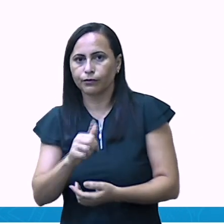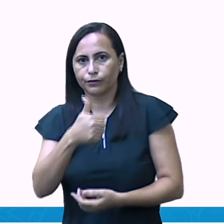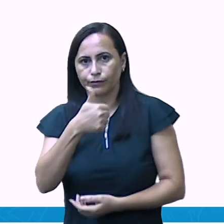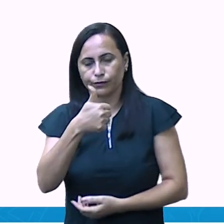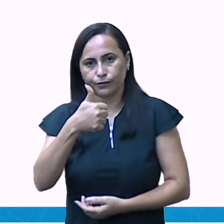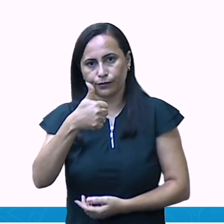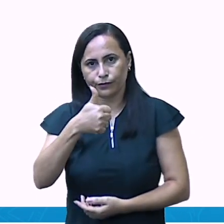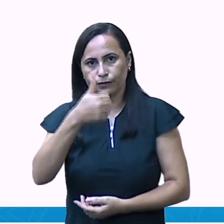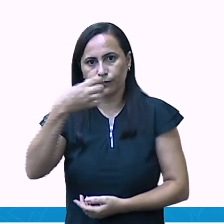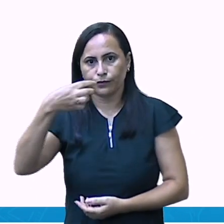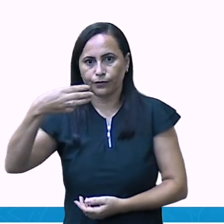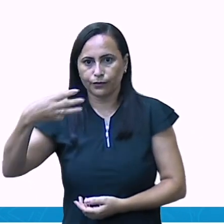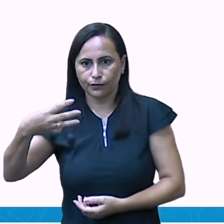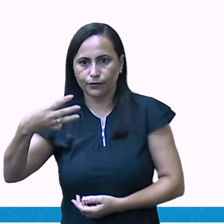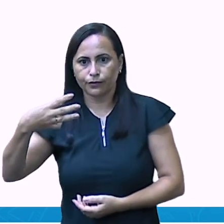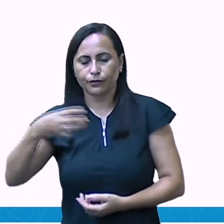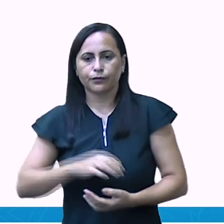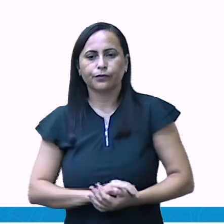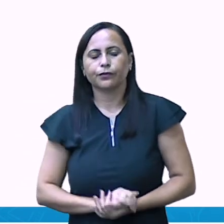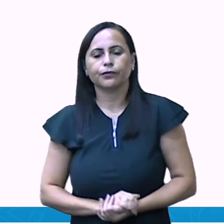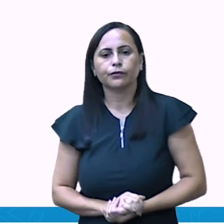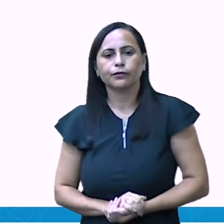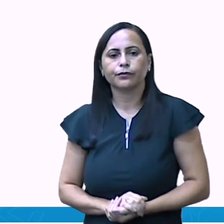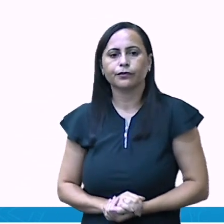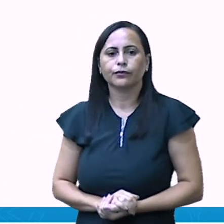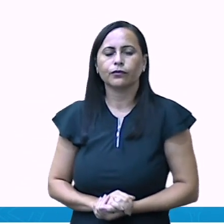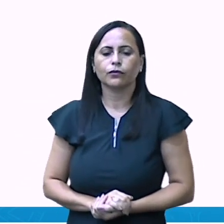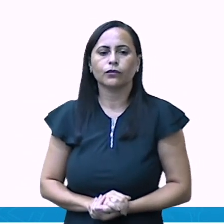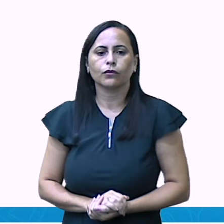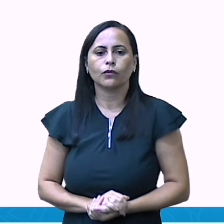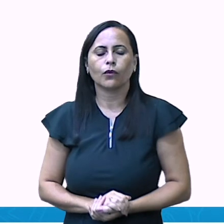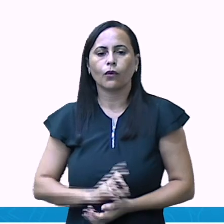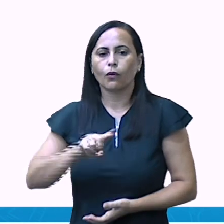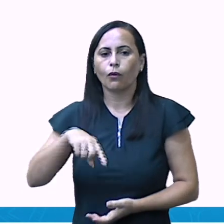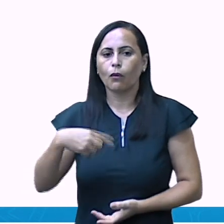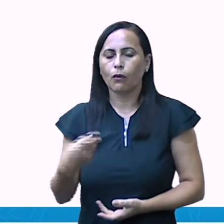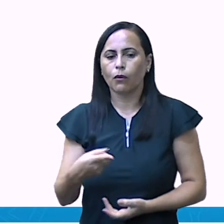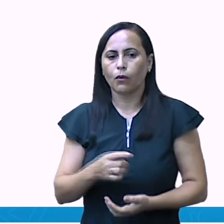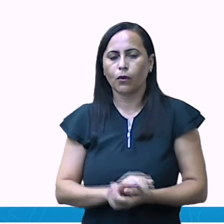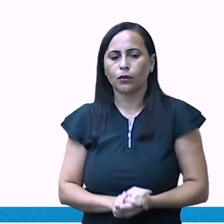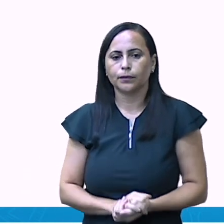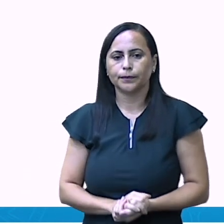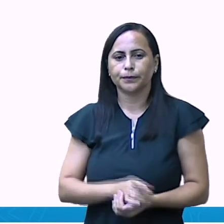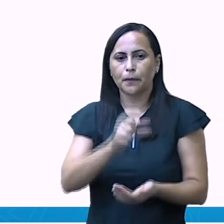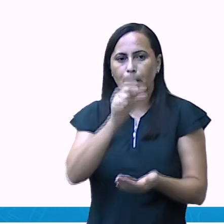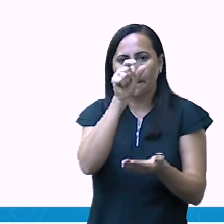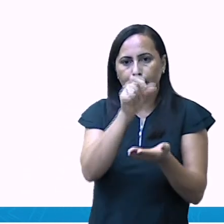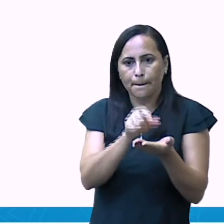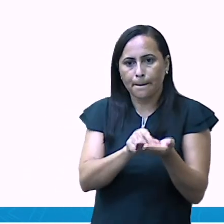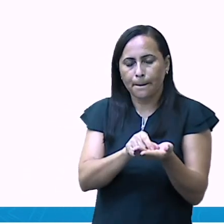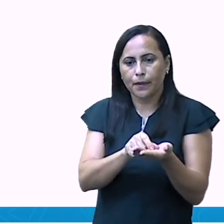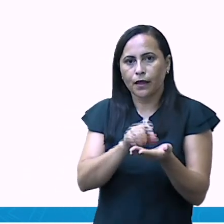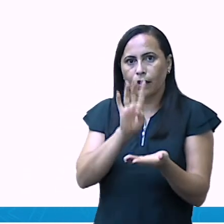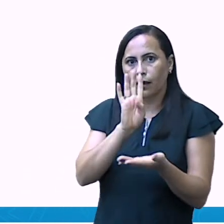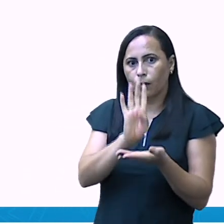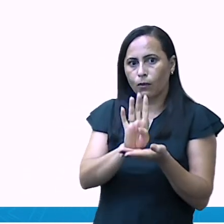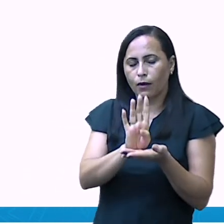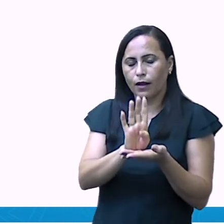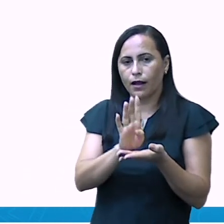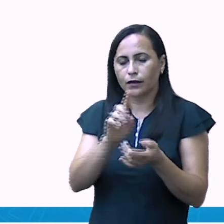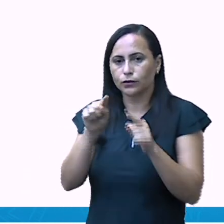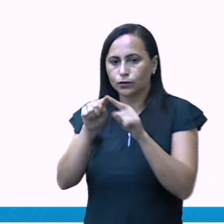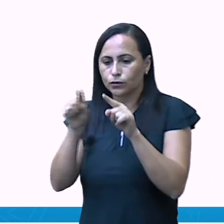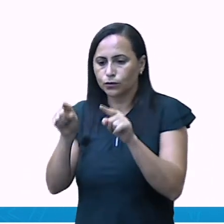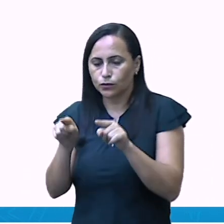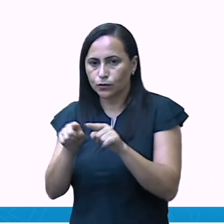Treze. Quarto grupo. Temos quatro barrinhas e